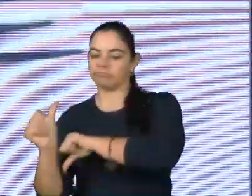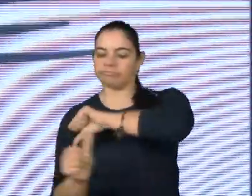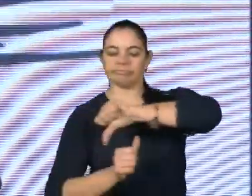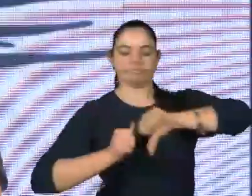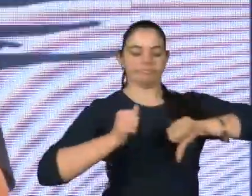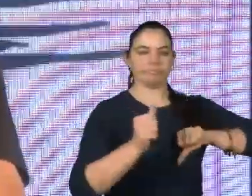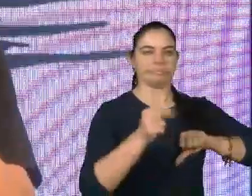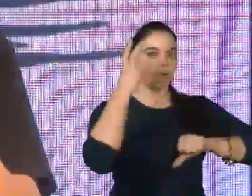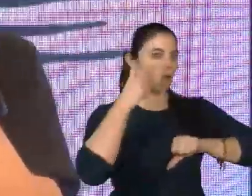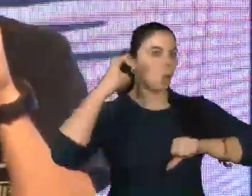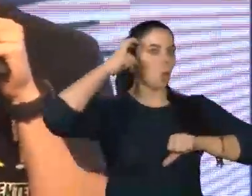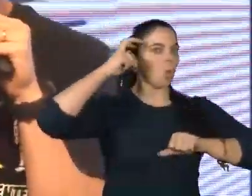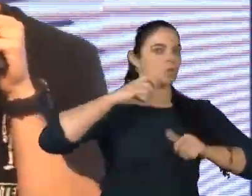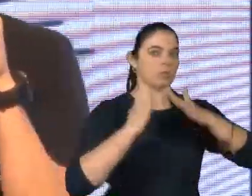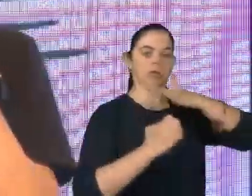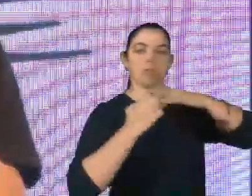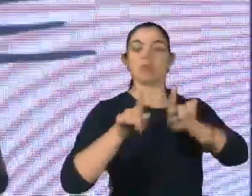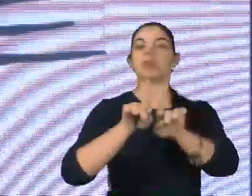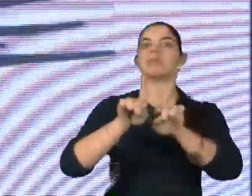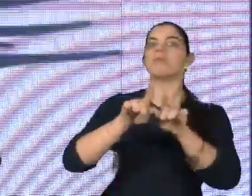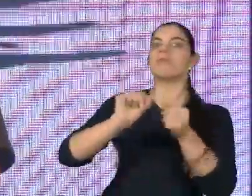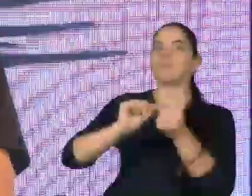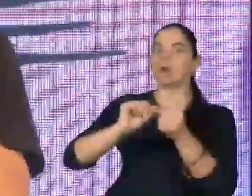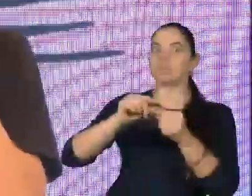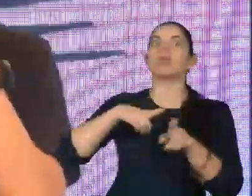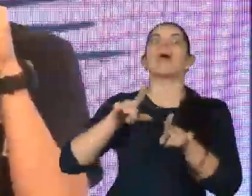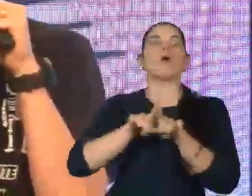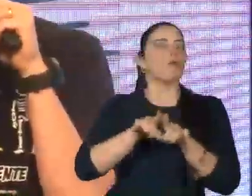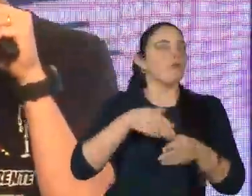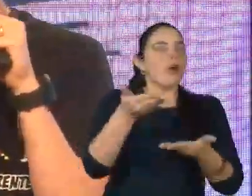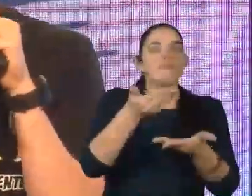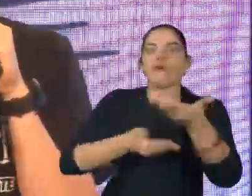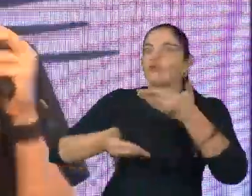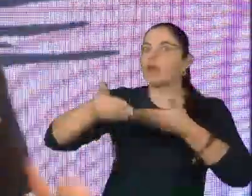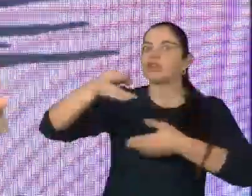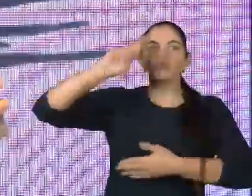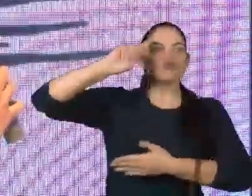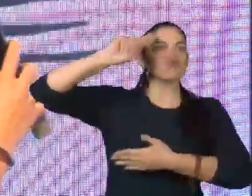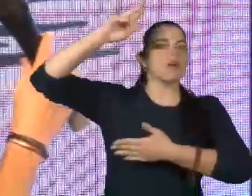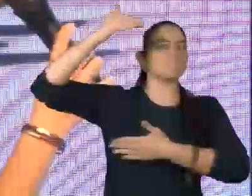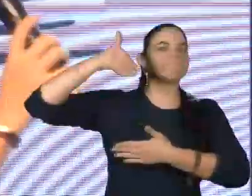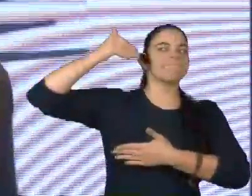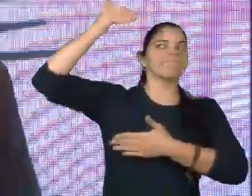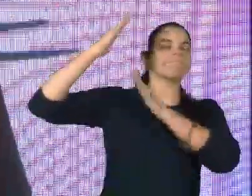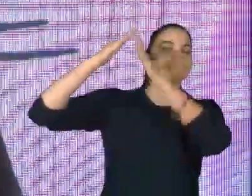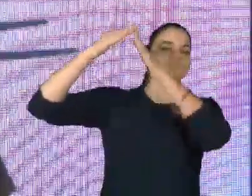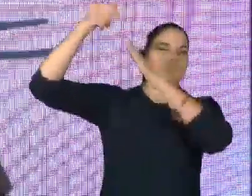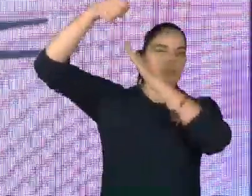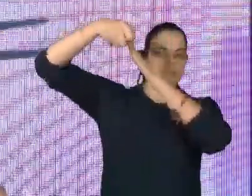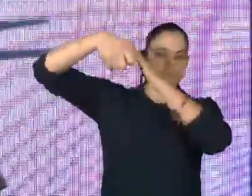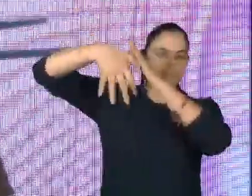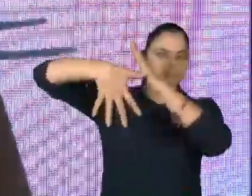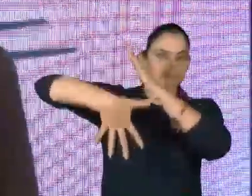organizacional, o envolvimento do top management, da alta gestão dessas empresas, e adequações,